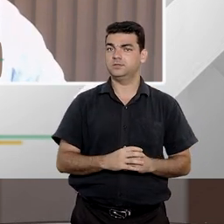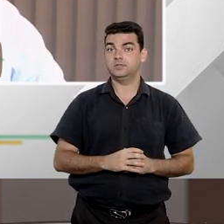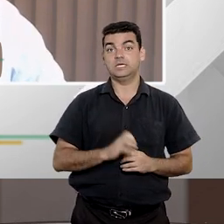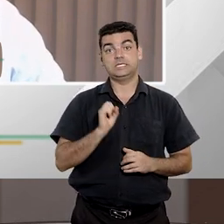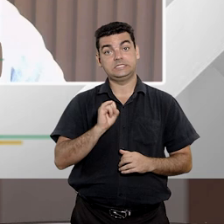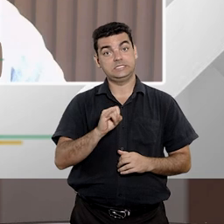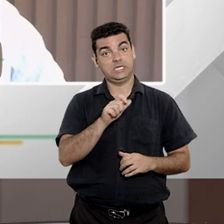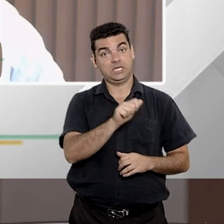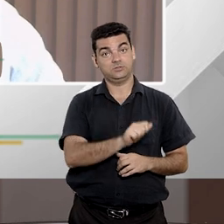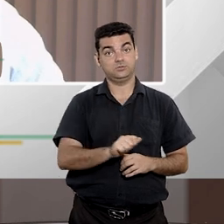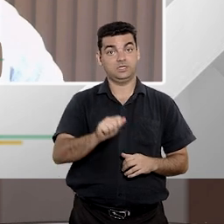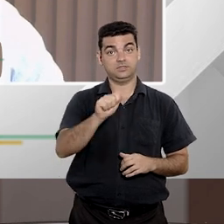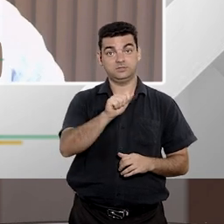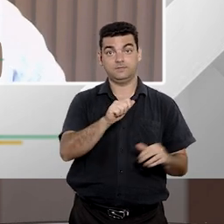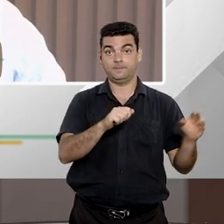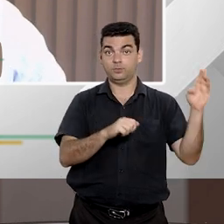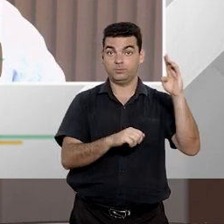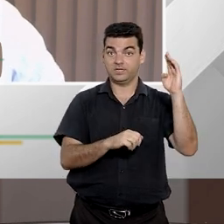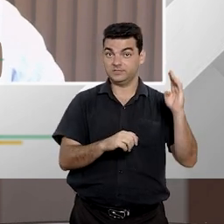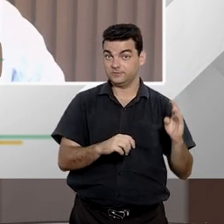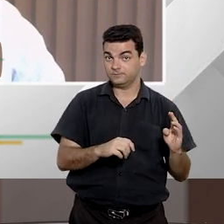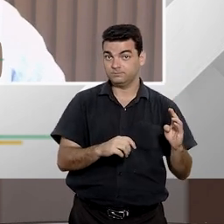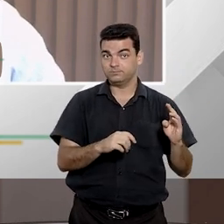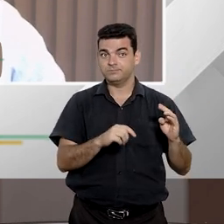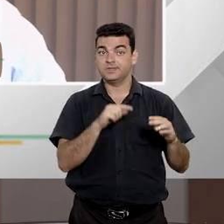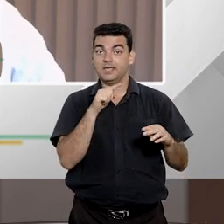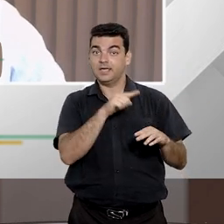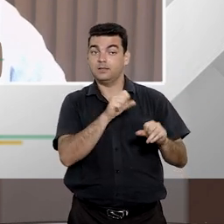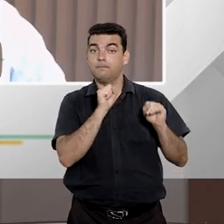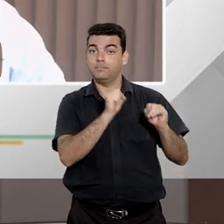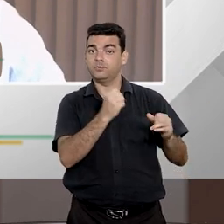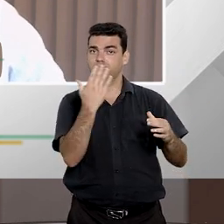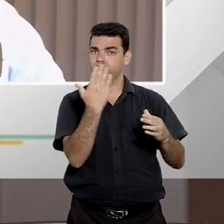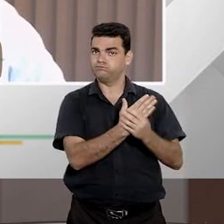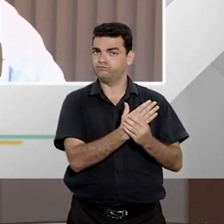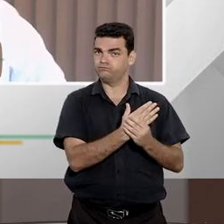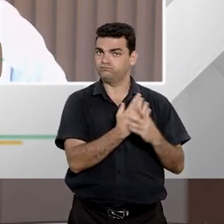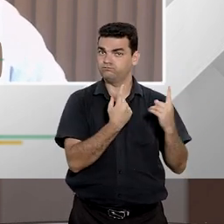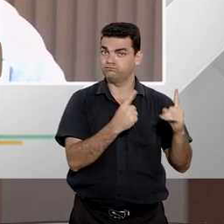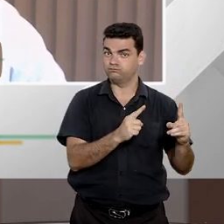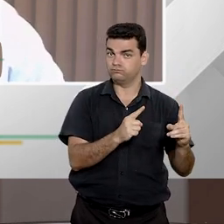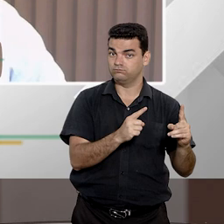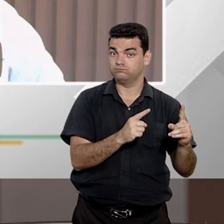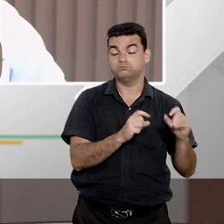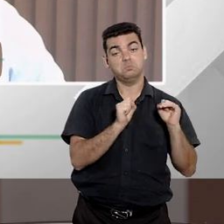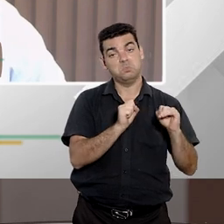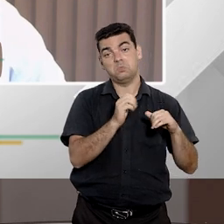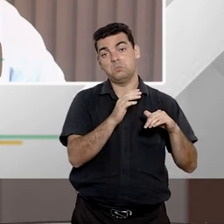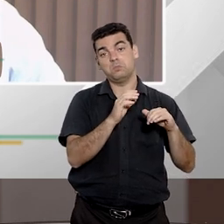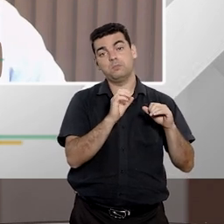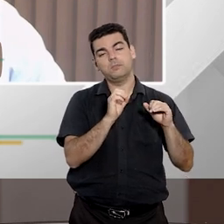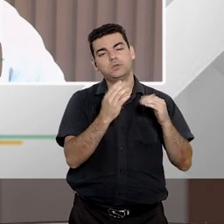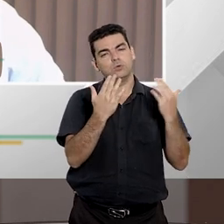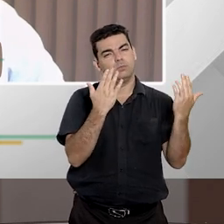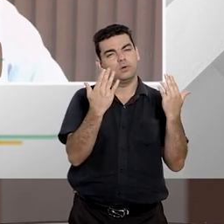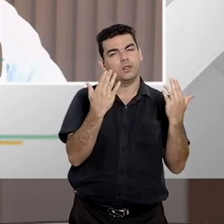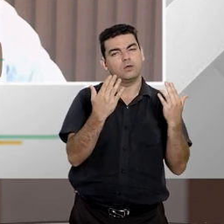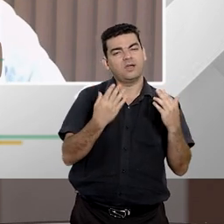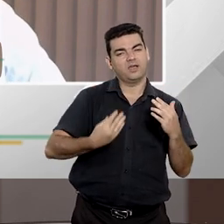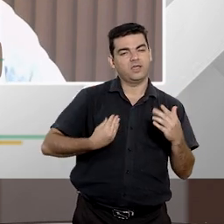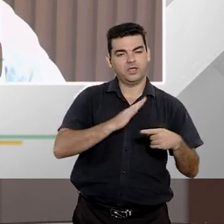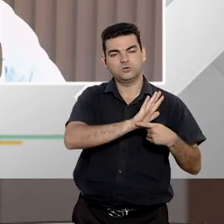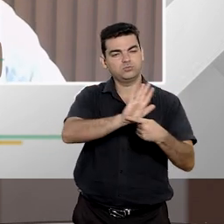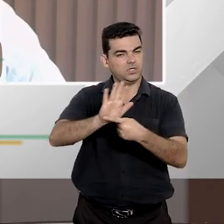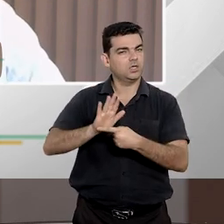associações no Brasil conseguem manejar esse remédio jurídico, elas podem fazer uma diferença muito grande na vida das